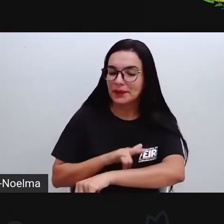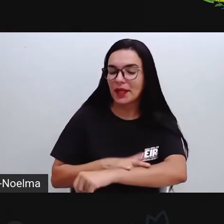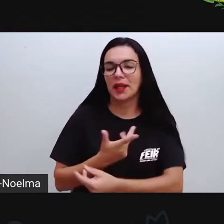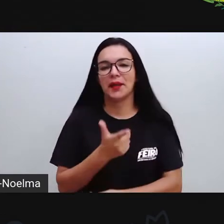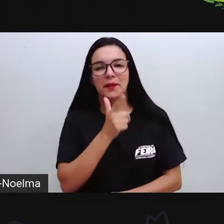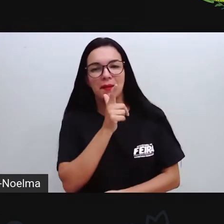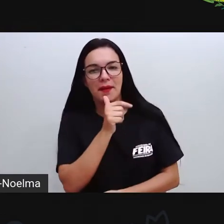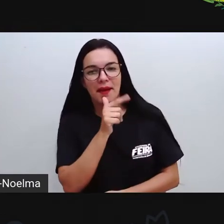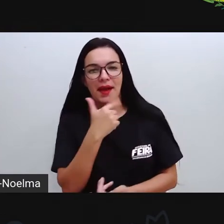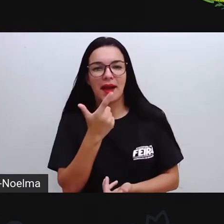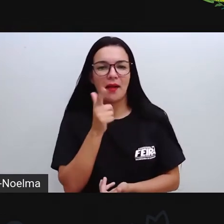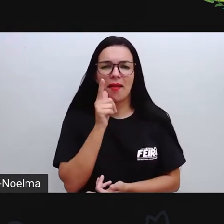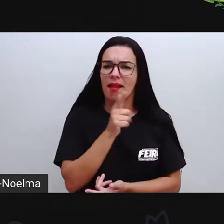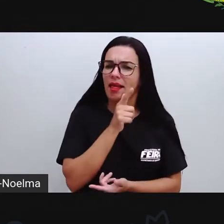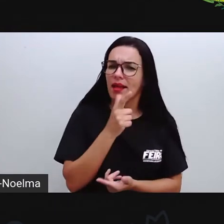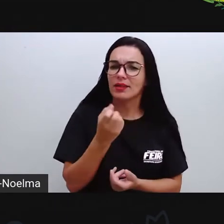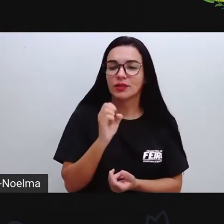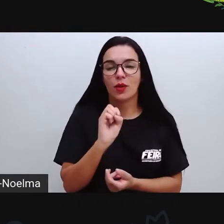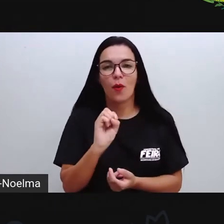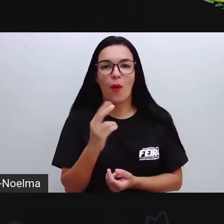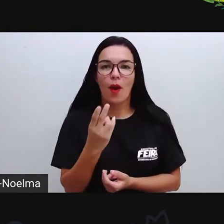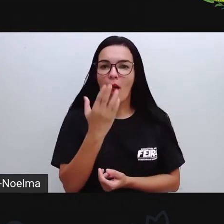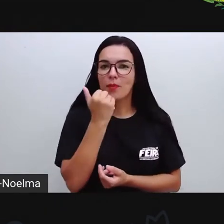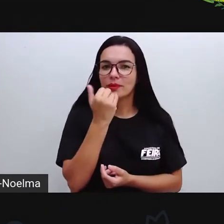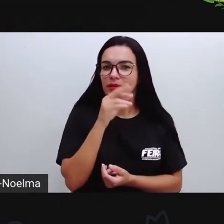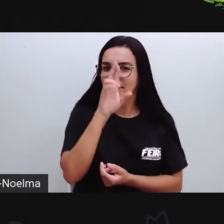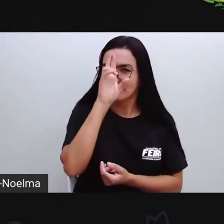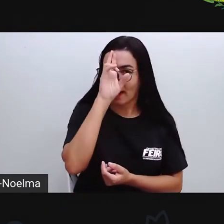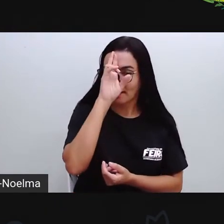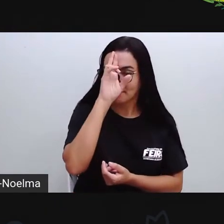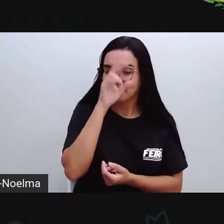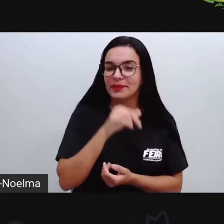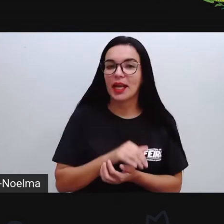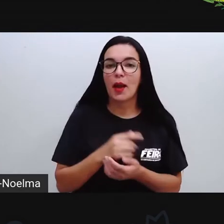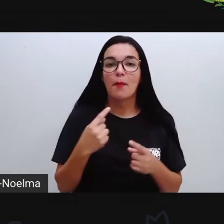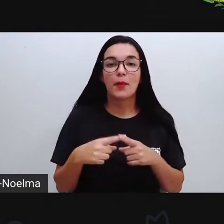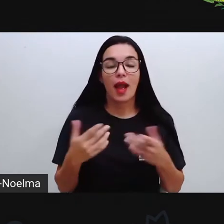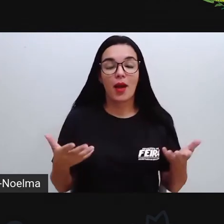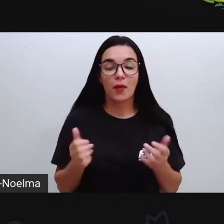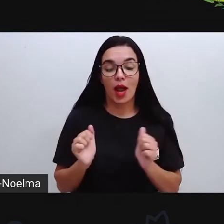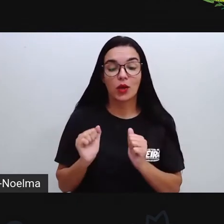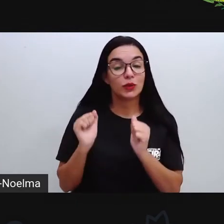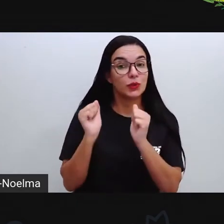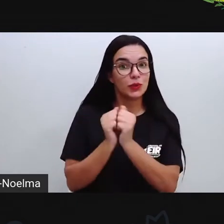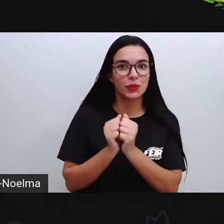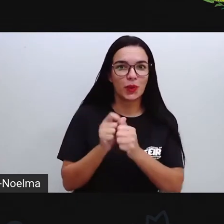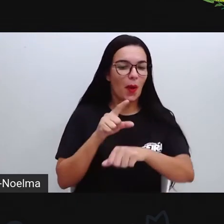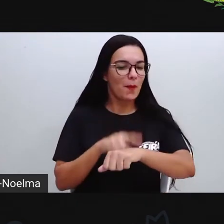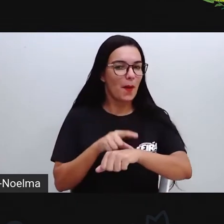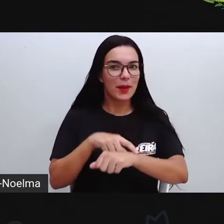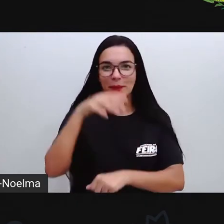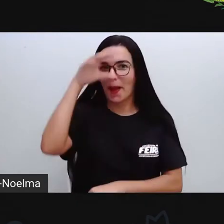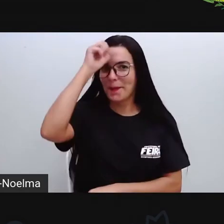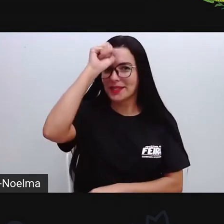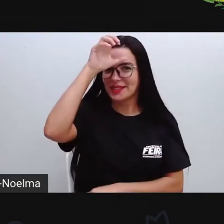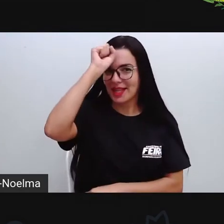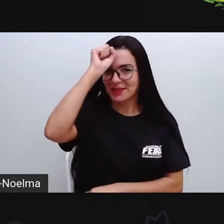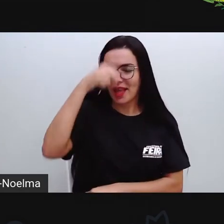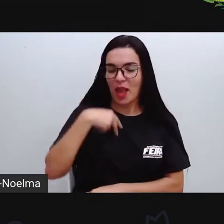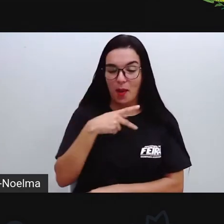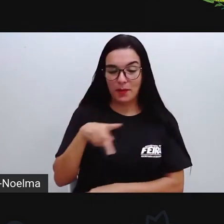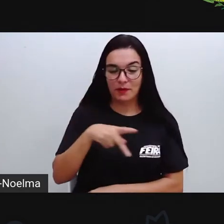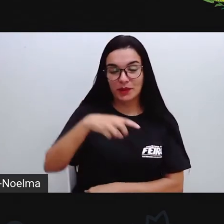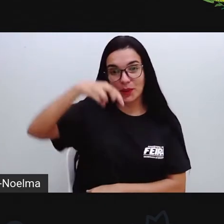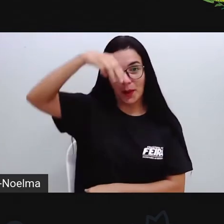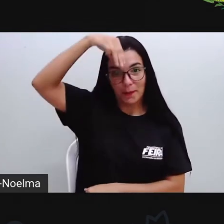água, feito um lanche, almoçado, que não sou ainda, porque nós estamos aqui reunidos para mais uma aula, para mais um momento de muito aprendizado. Eu sou